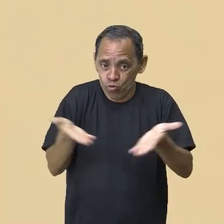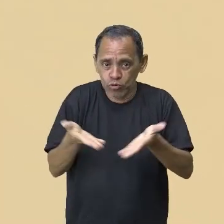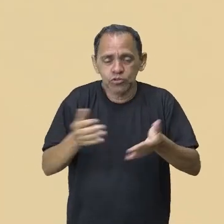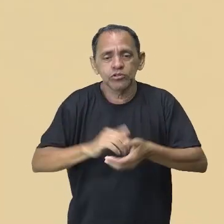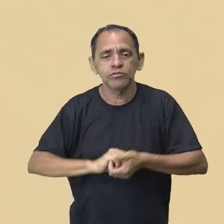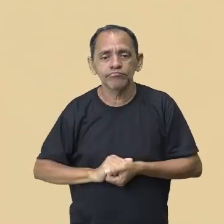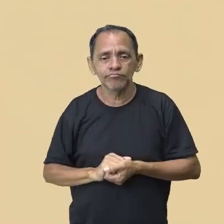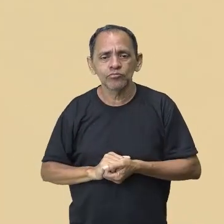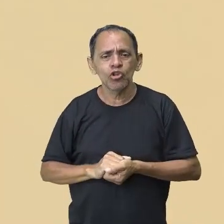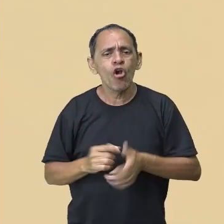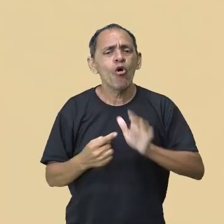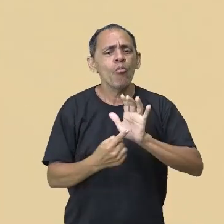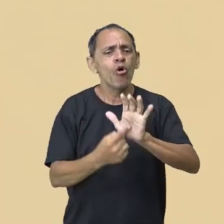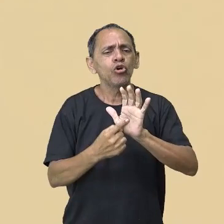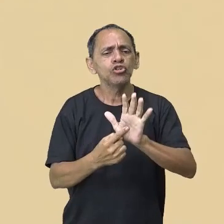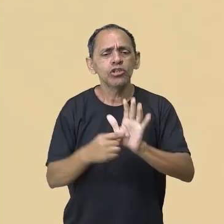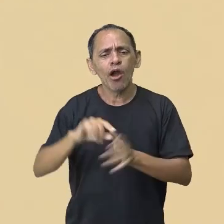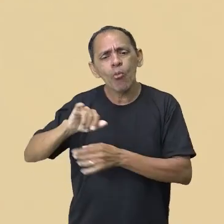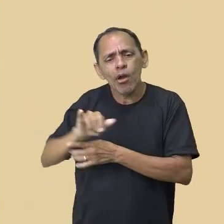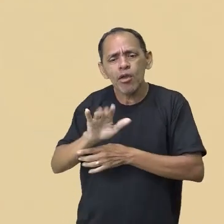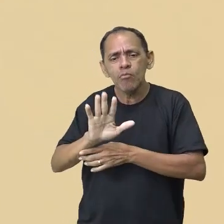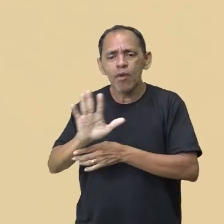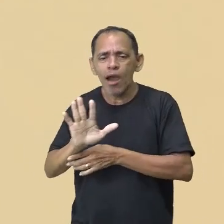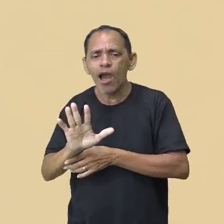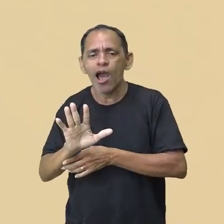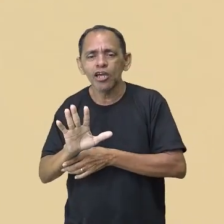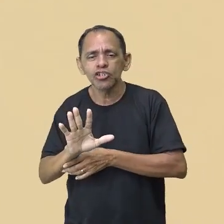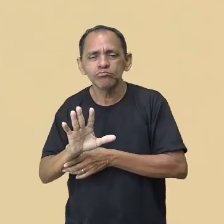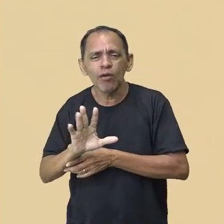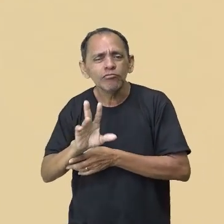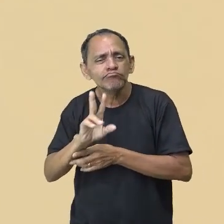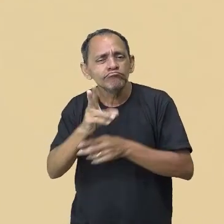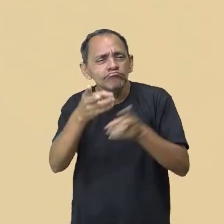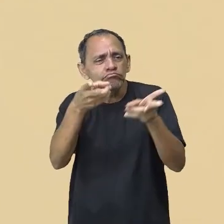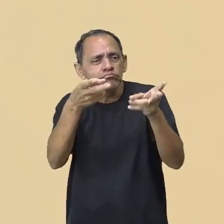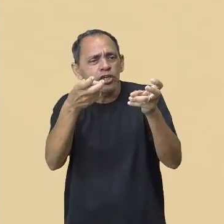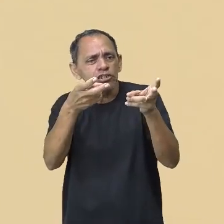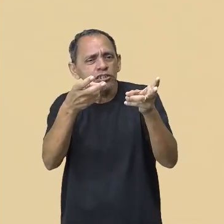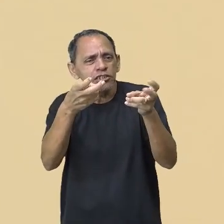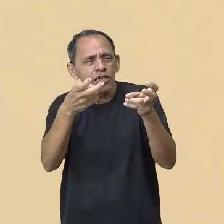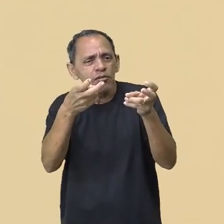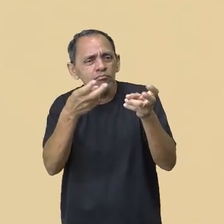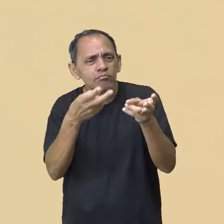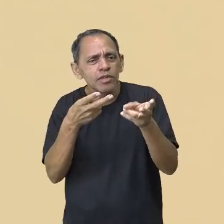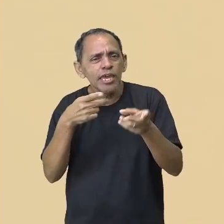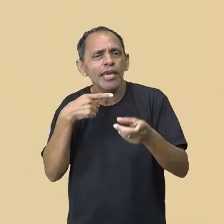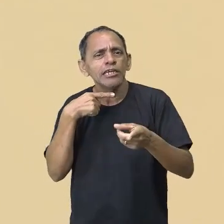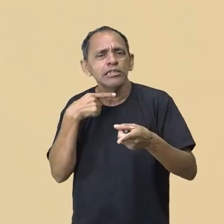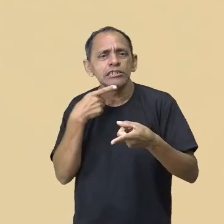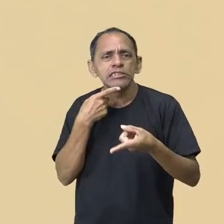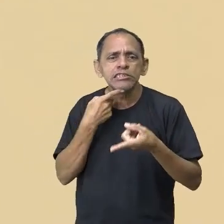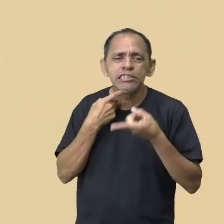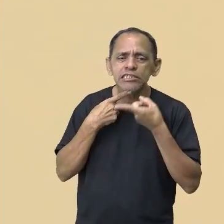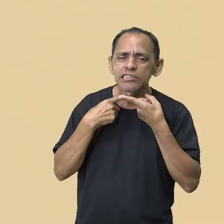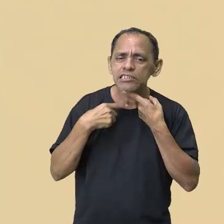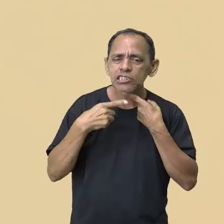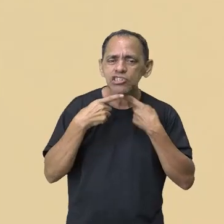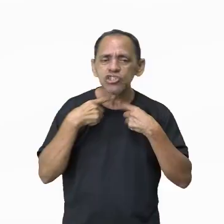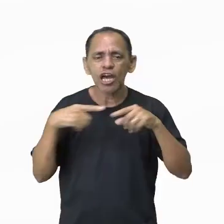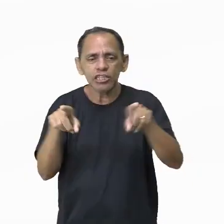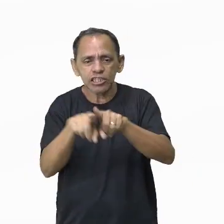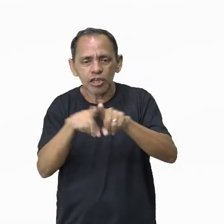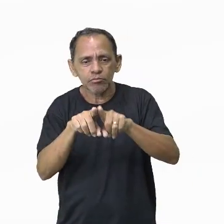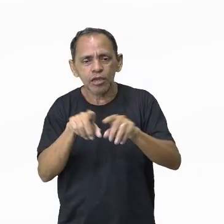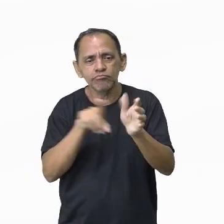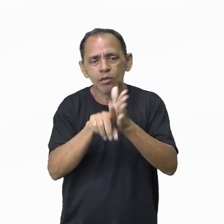eu trago uma imagem para aguçar um pouco mais dessa dúvida, para que a gente possa responder, talvez, esse questionamento. E a imagem